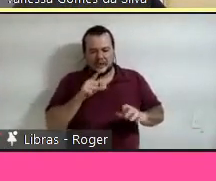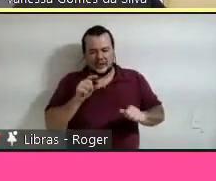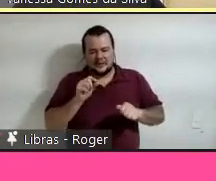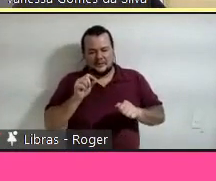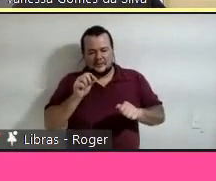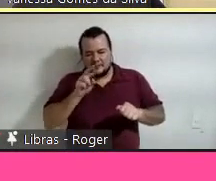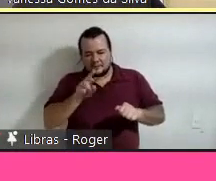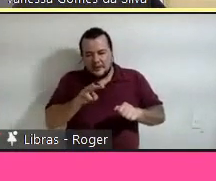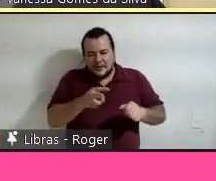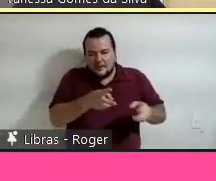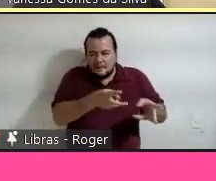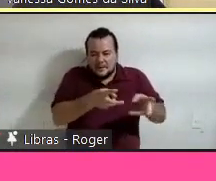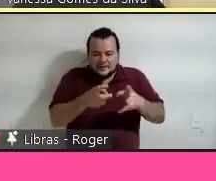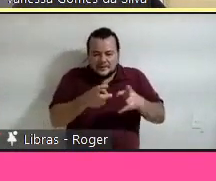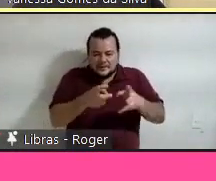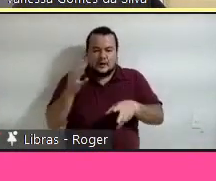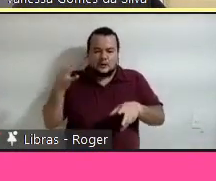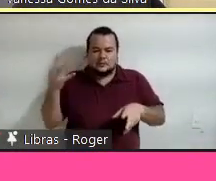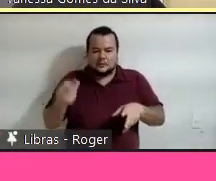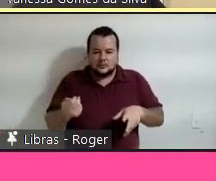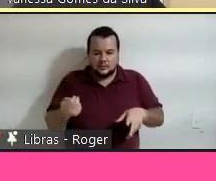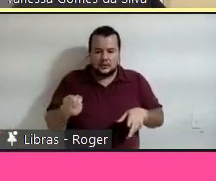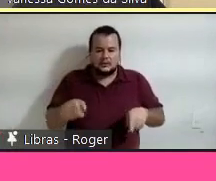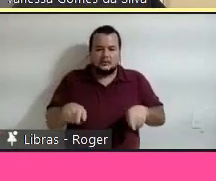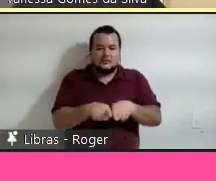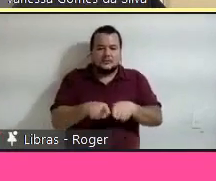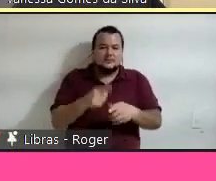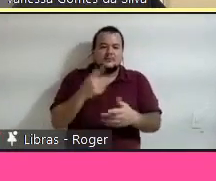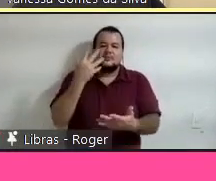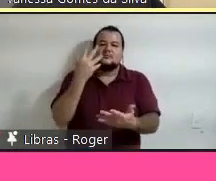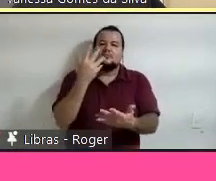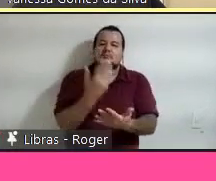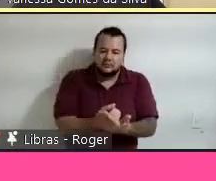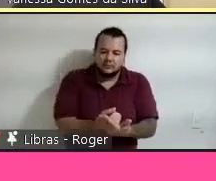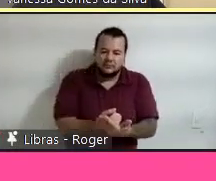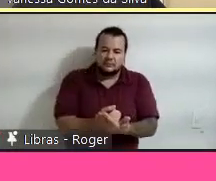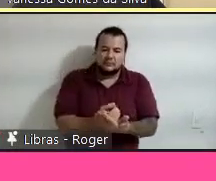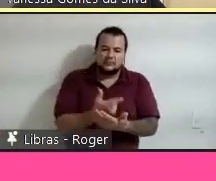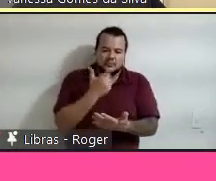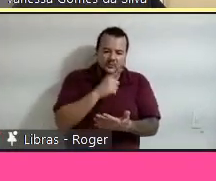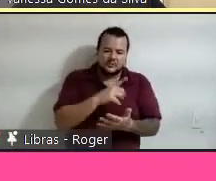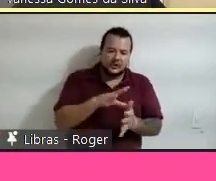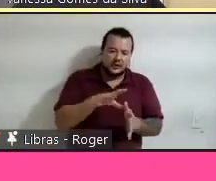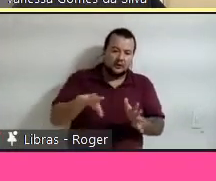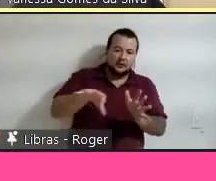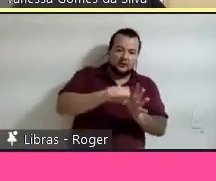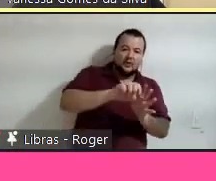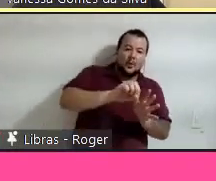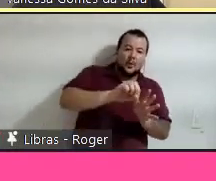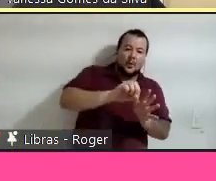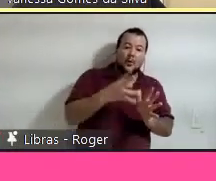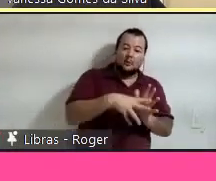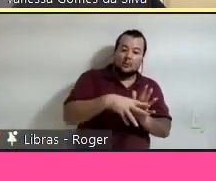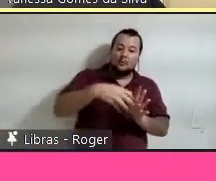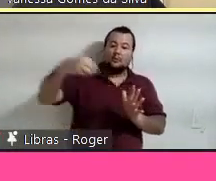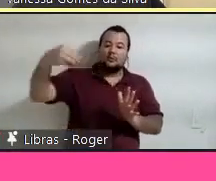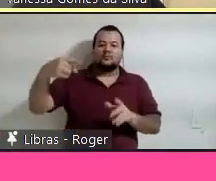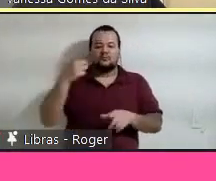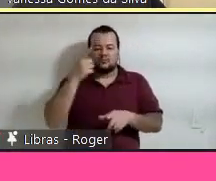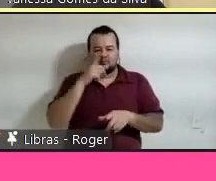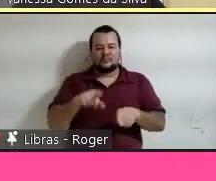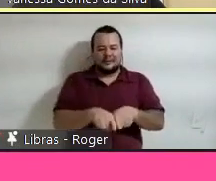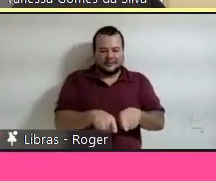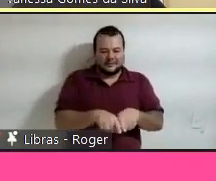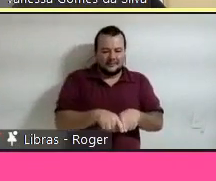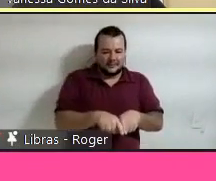embaixo e baixar eles como eu falei pelo exportador. Essa parte aqui a gente deixou bem separadinho os dados